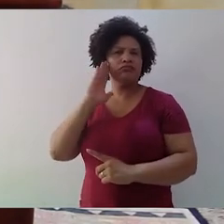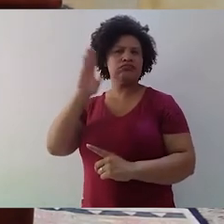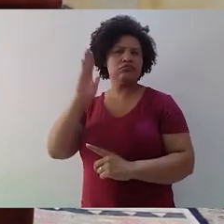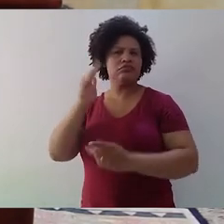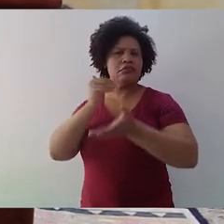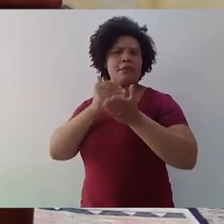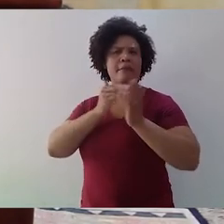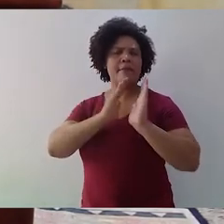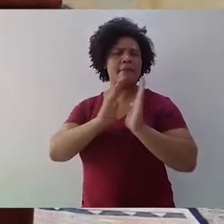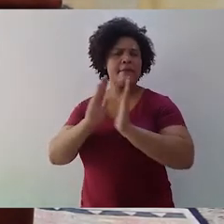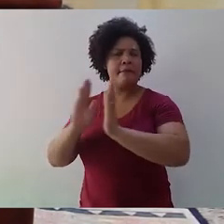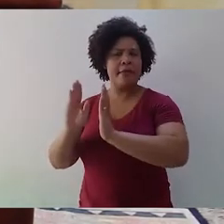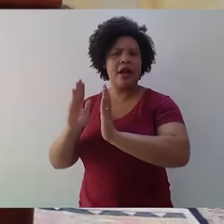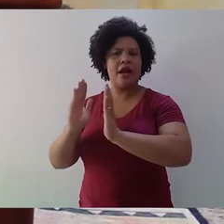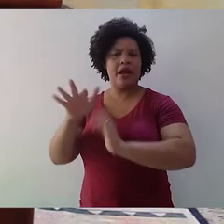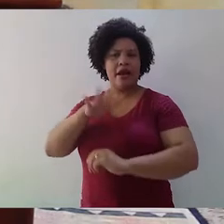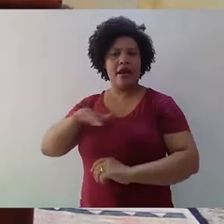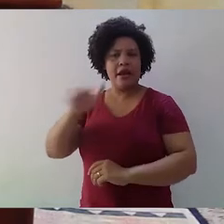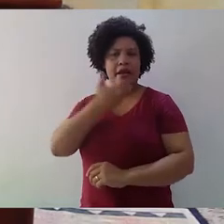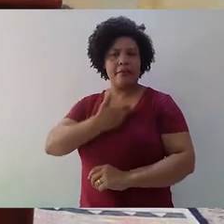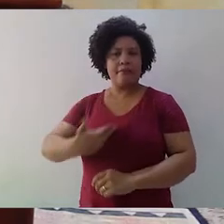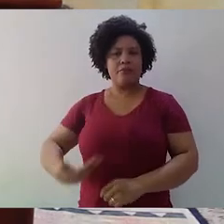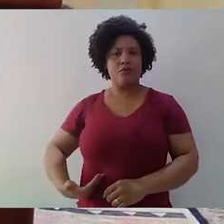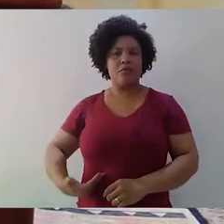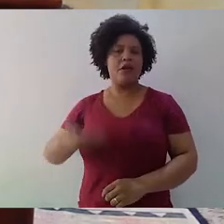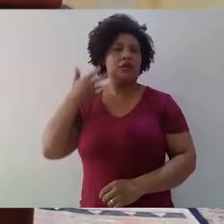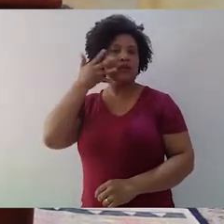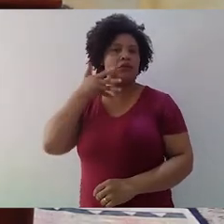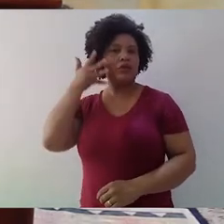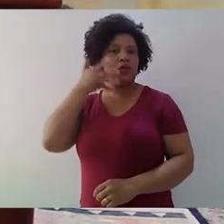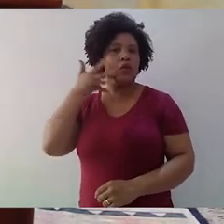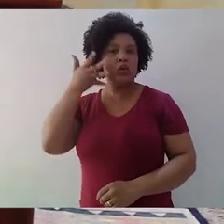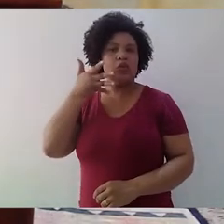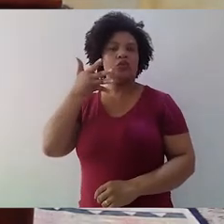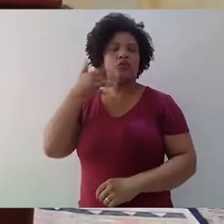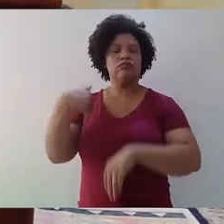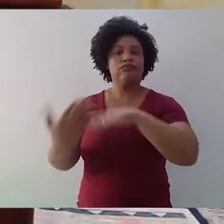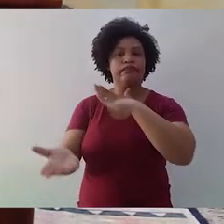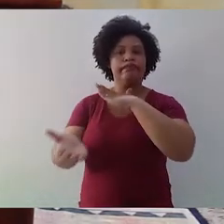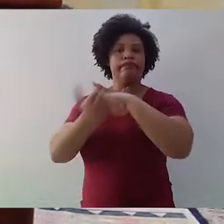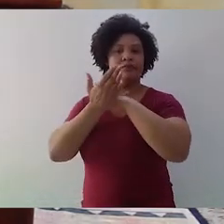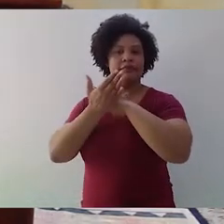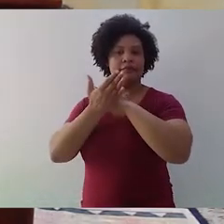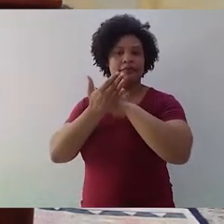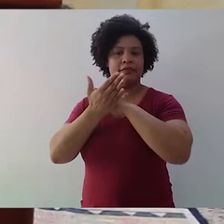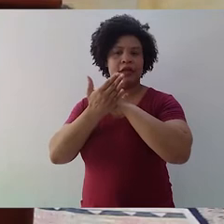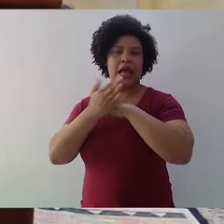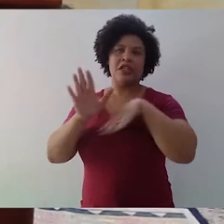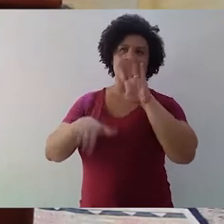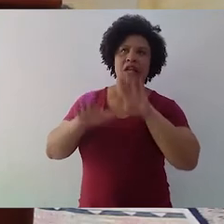levam alguém na esfera pública a proferir um discurso, eles contribuem, embora não possam ser